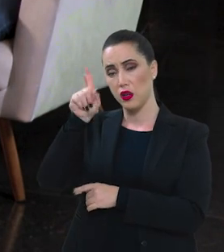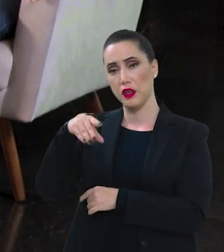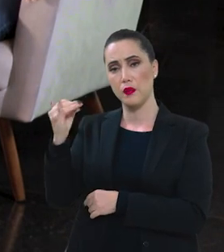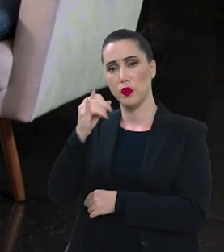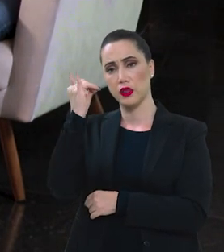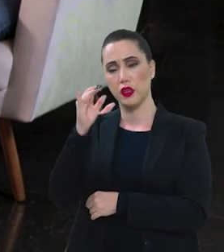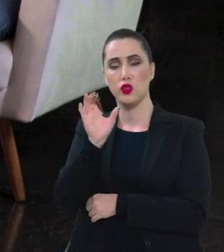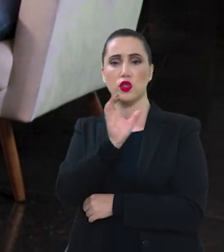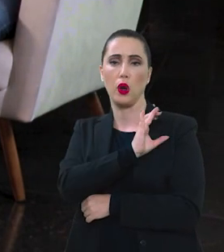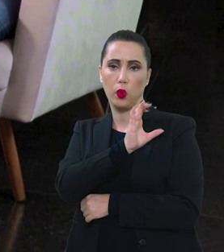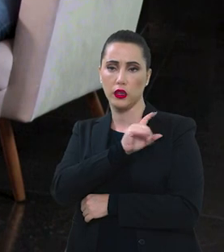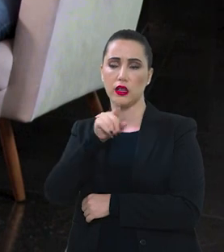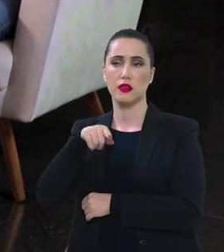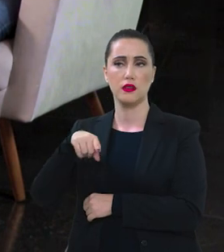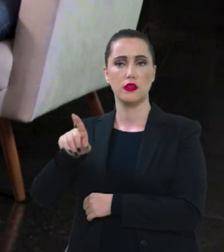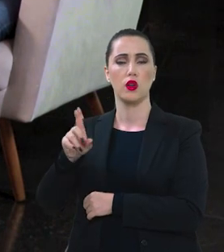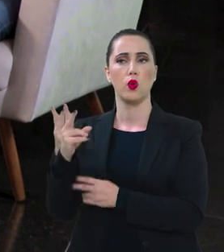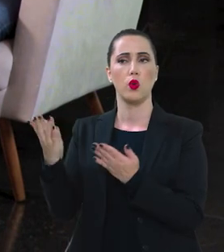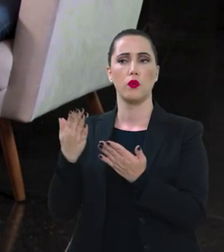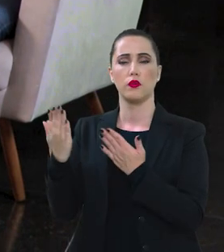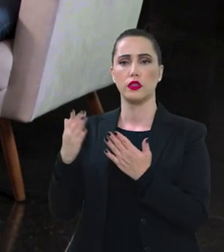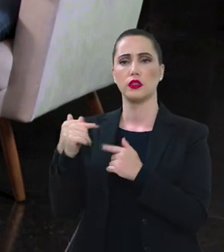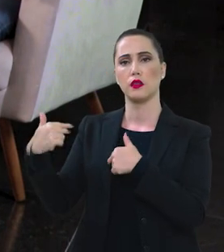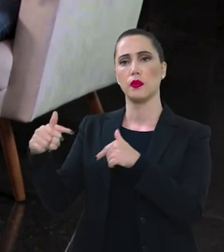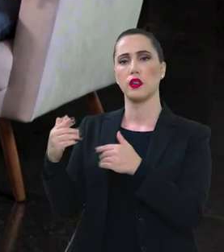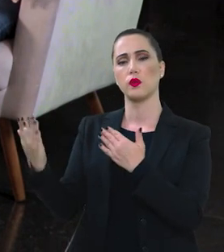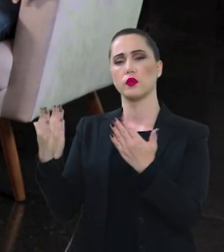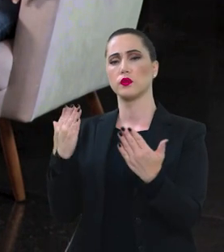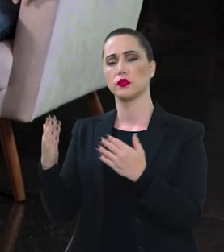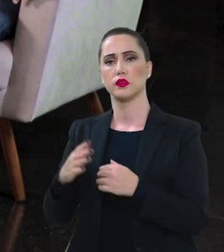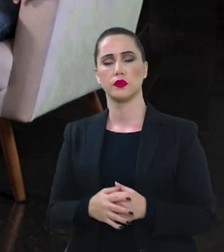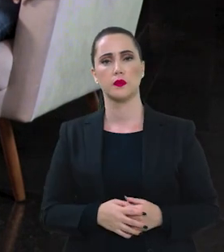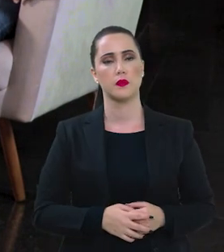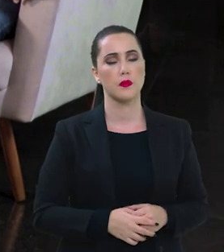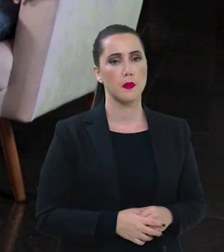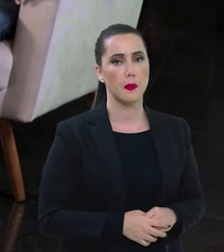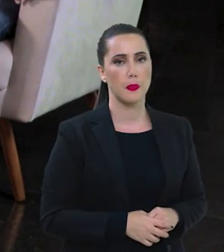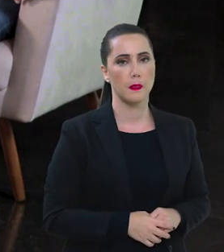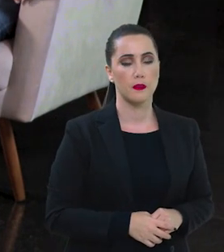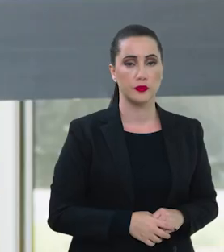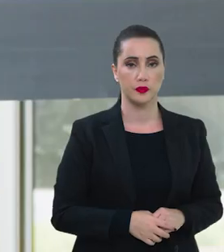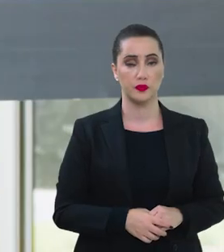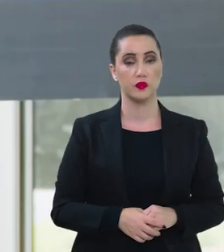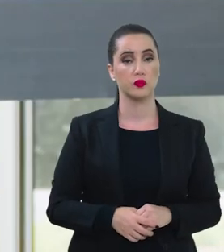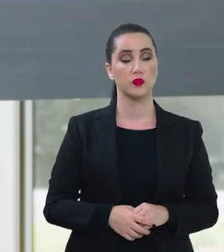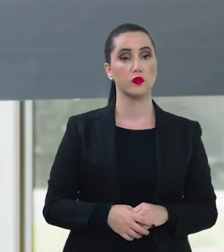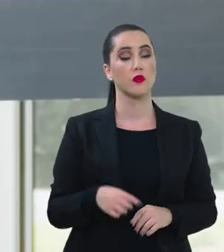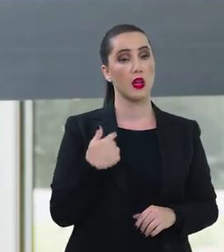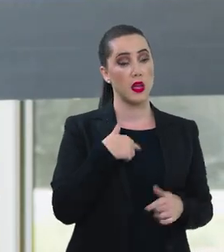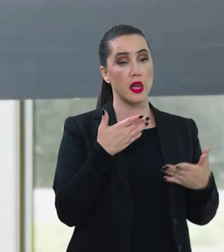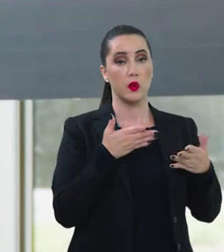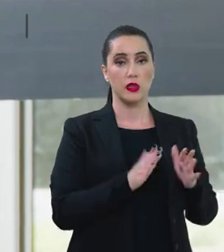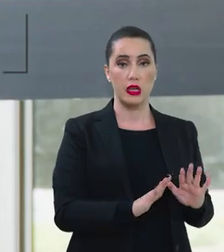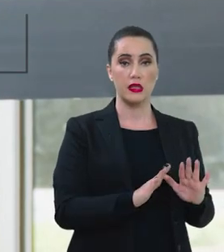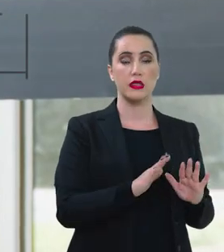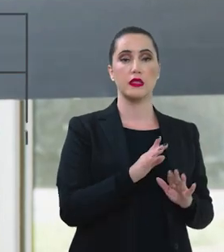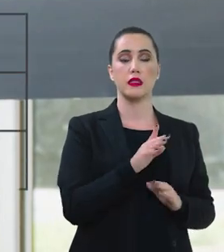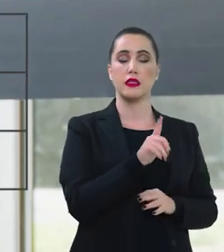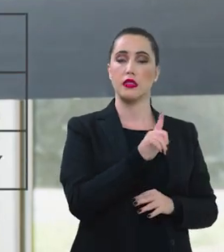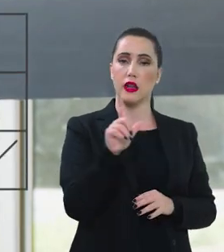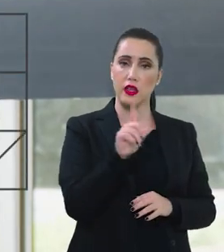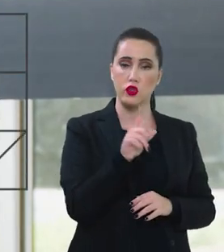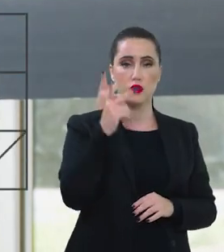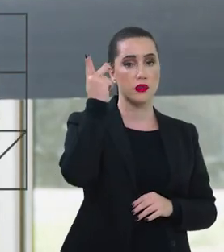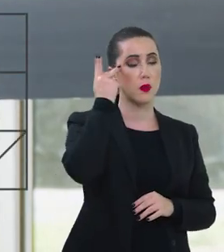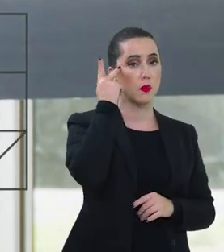coordenação do ProUni como é que você vai trabalhar com essas duas dimensões? Eu como eu comentei sou da Zona Leste de São Paulo sou da